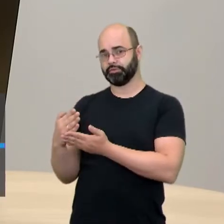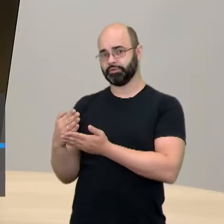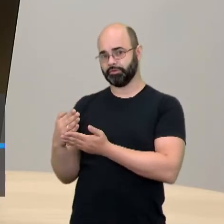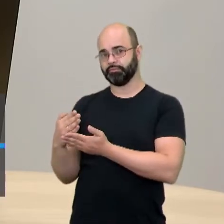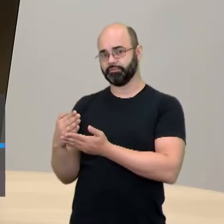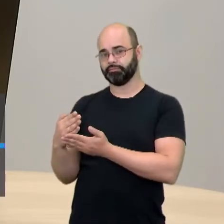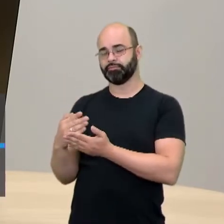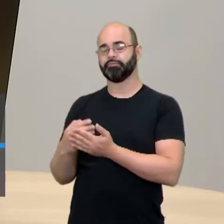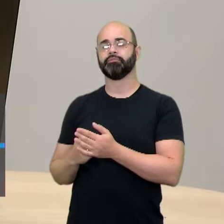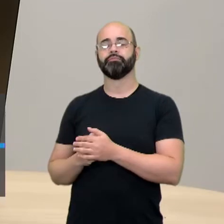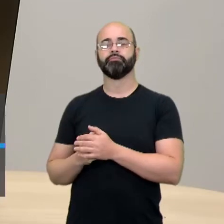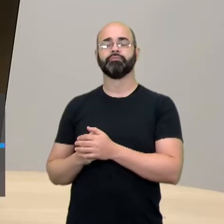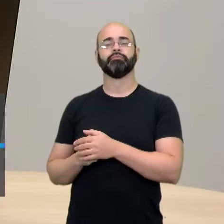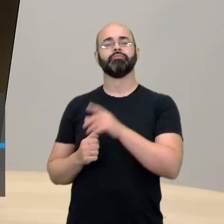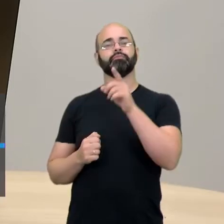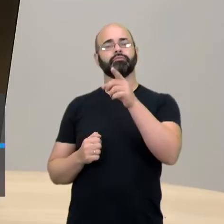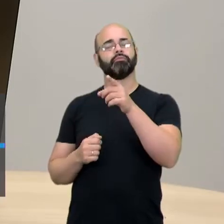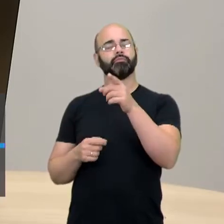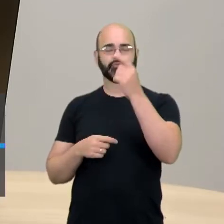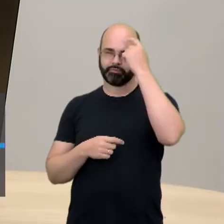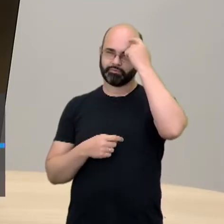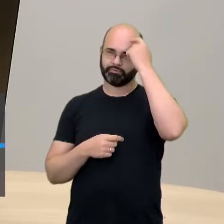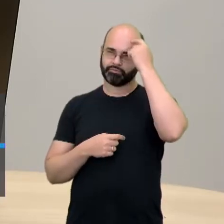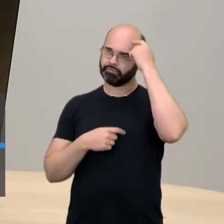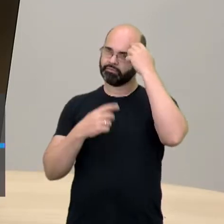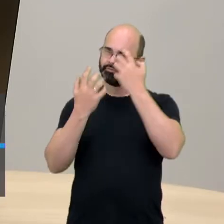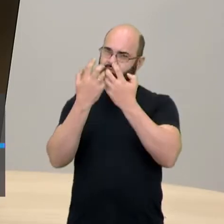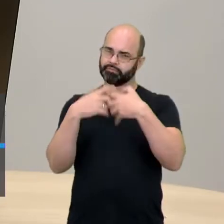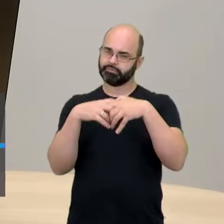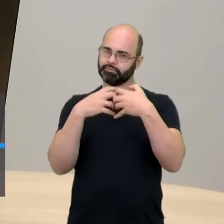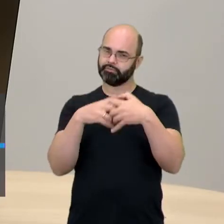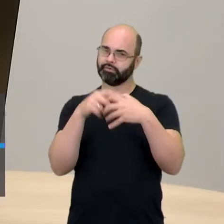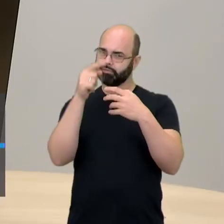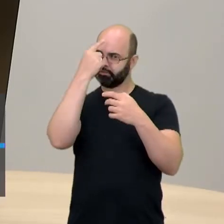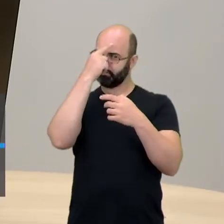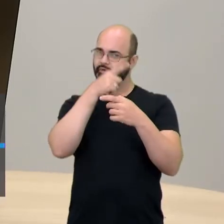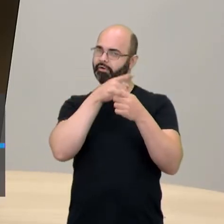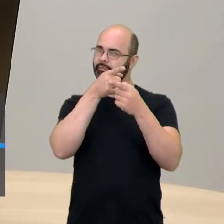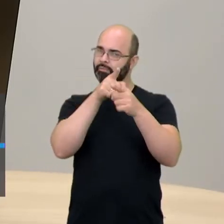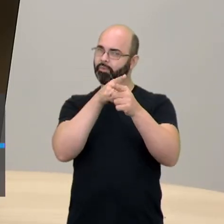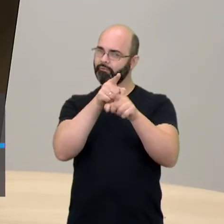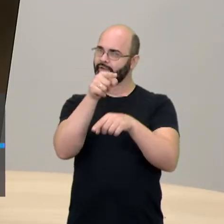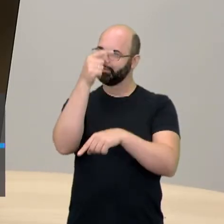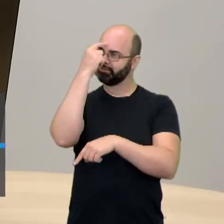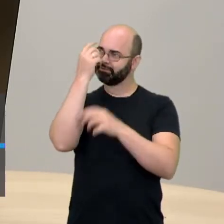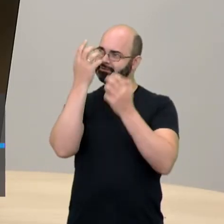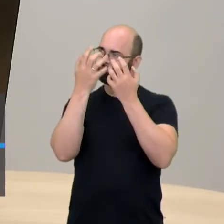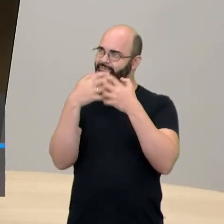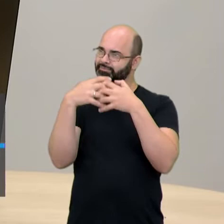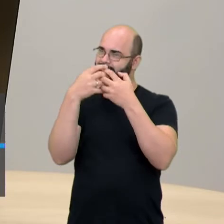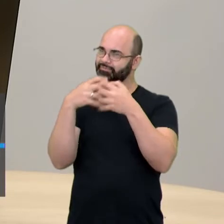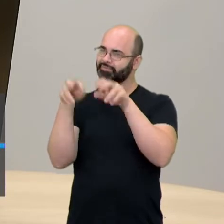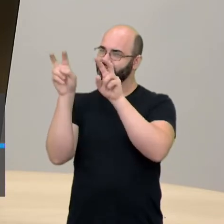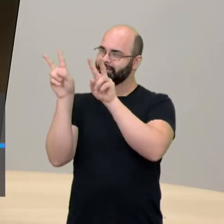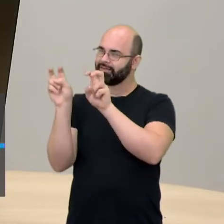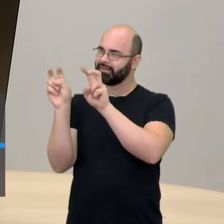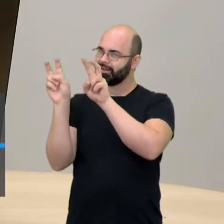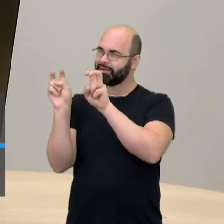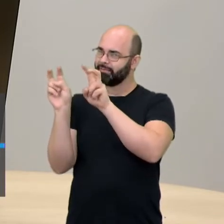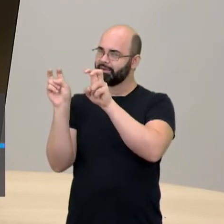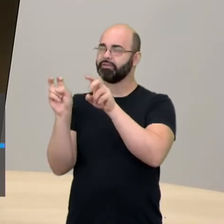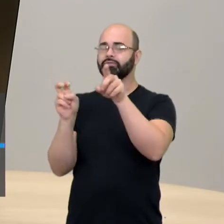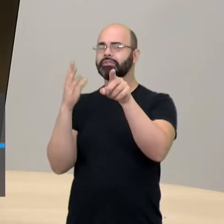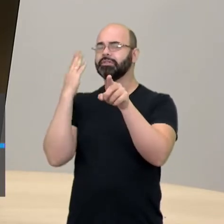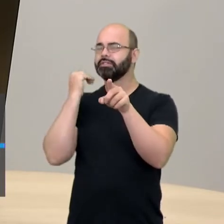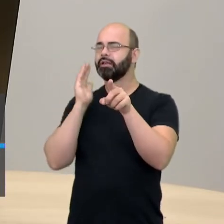provocados a pensar um pouco melhor sobre a temática, trazer os conhecimentos prévios que vocês já possuíam sobre a temática,